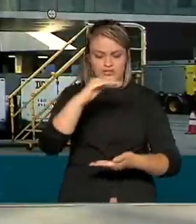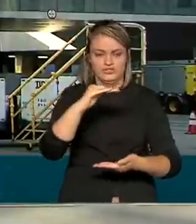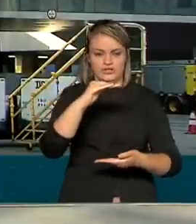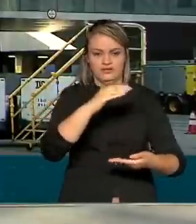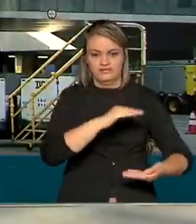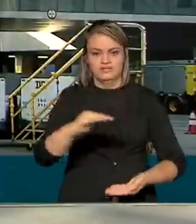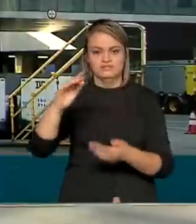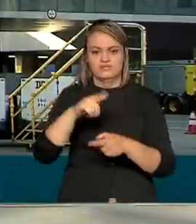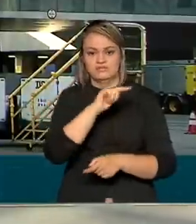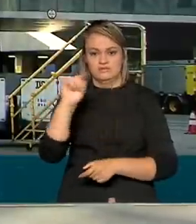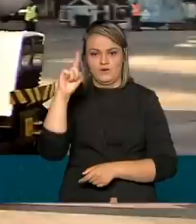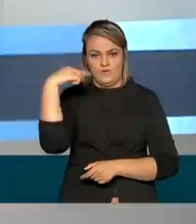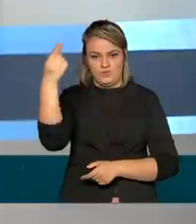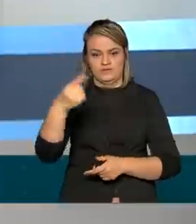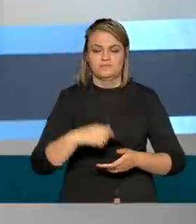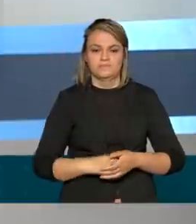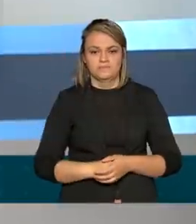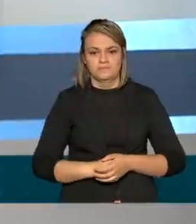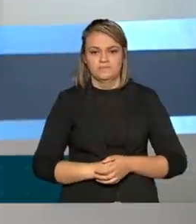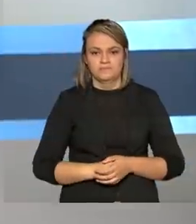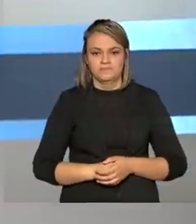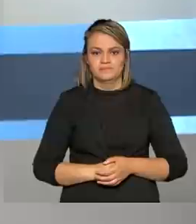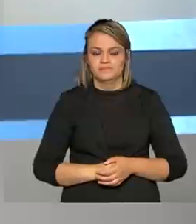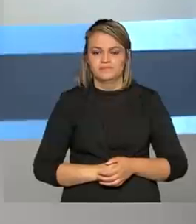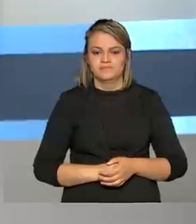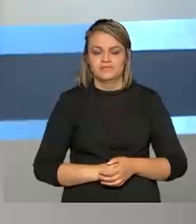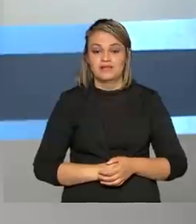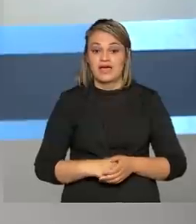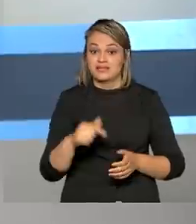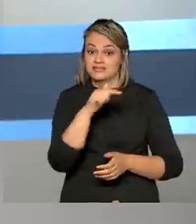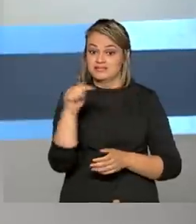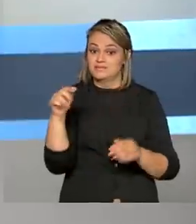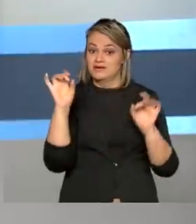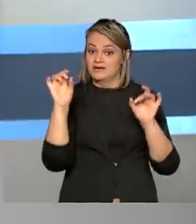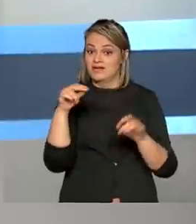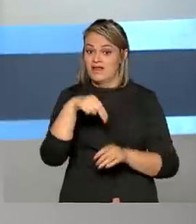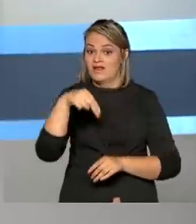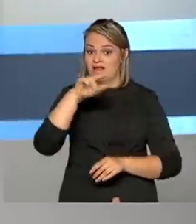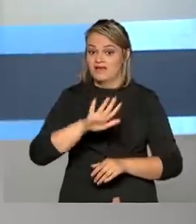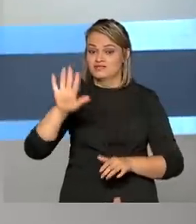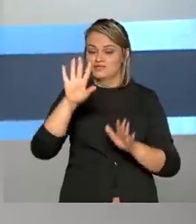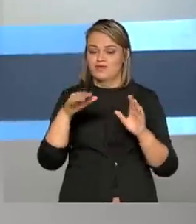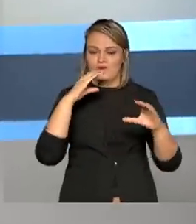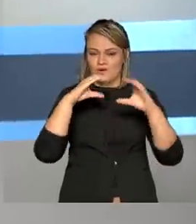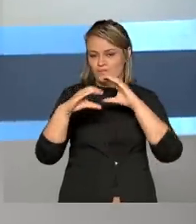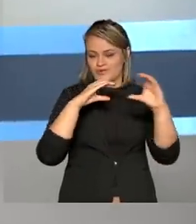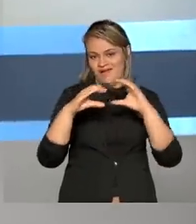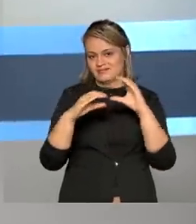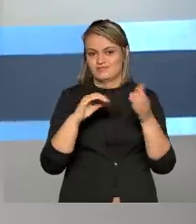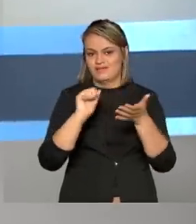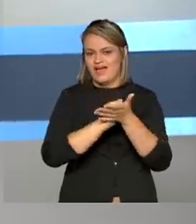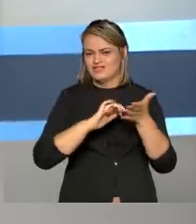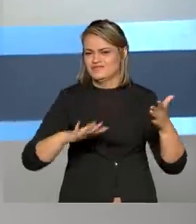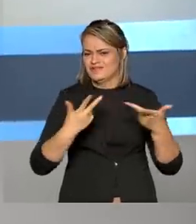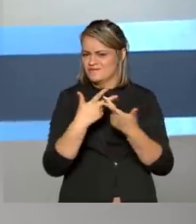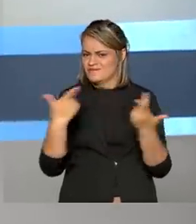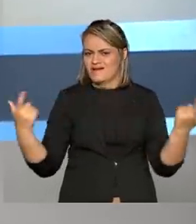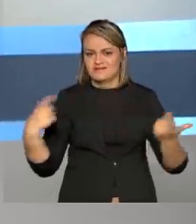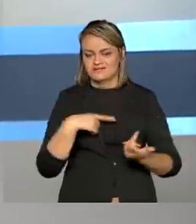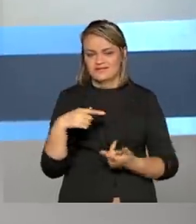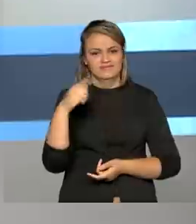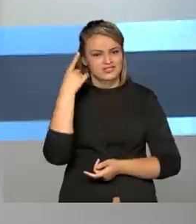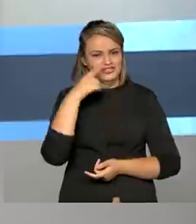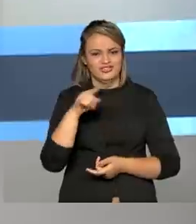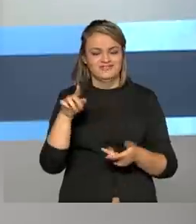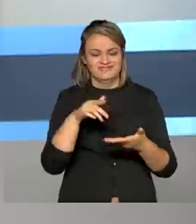distribuída na próxima semana. Estamos na Semana Nacional das Comunicações. Várias atividades foram realizadas esses